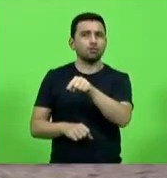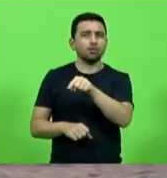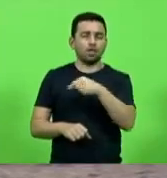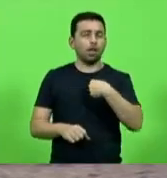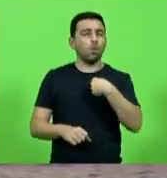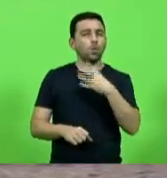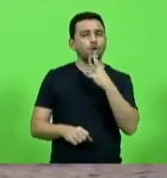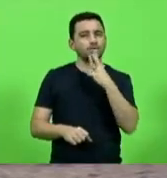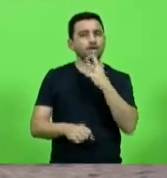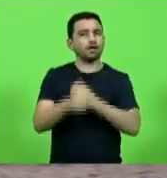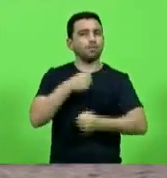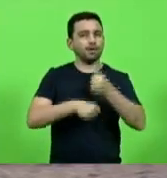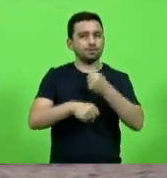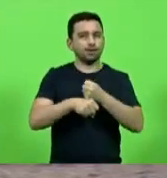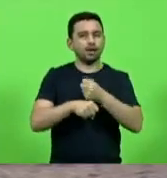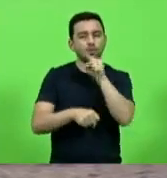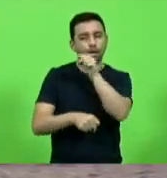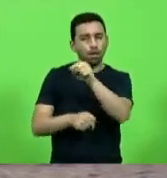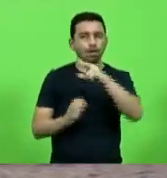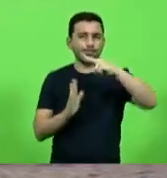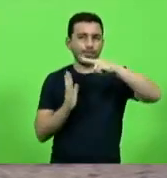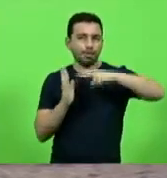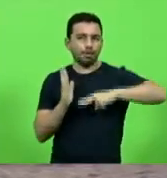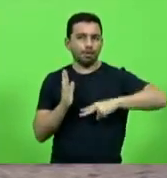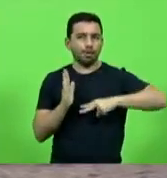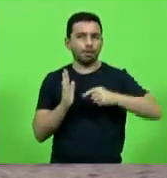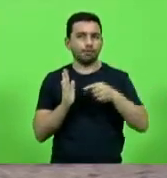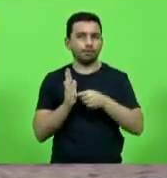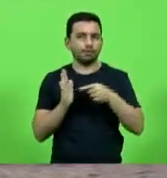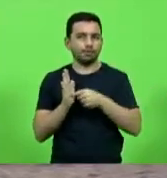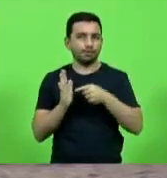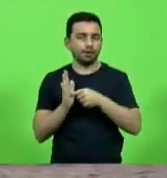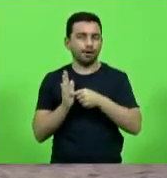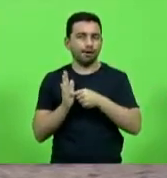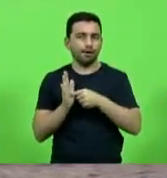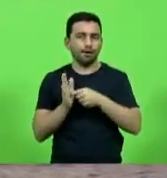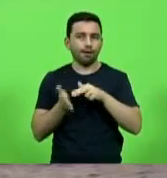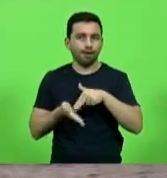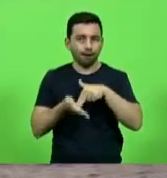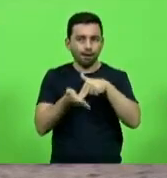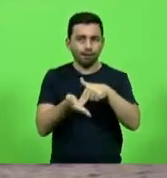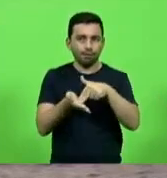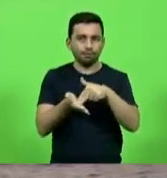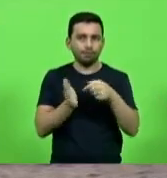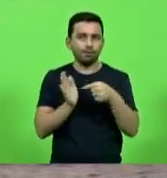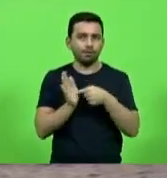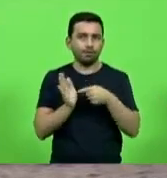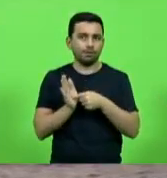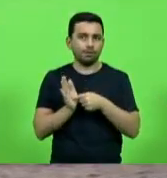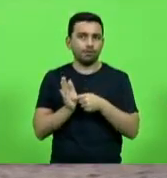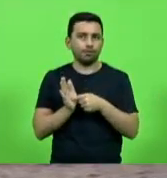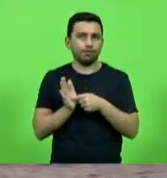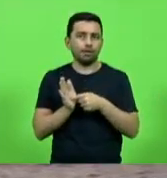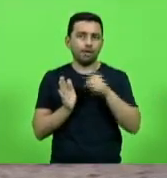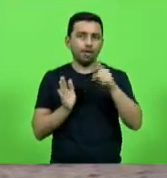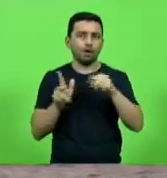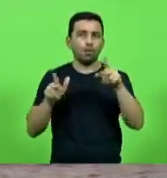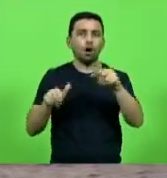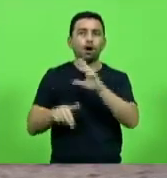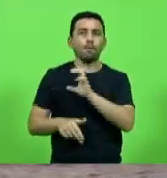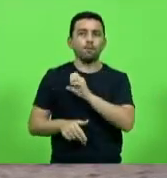do ano passado, quando eu li esta carta, que eu digo que é uma carta de amor,